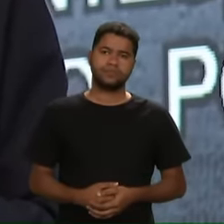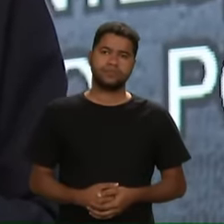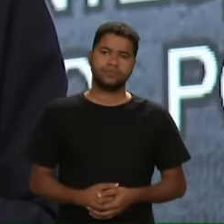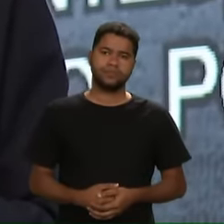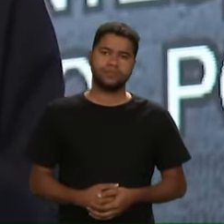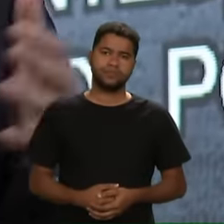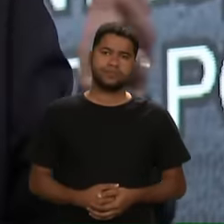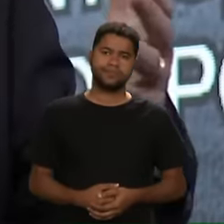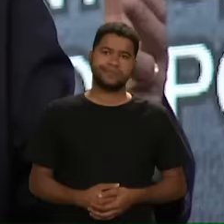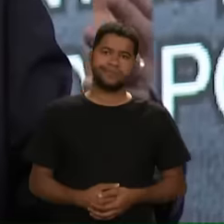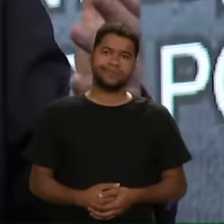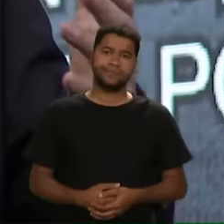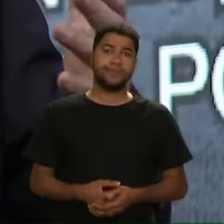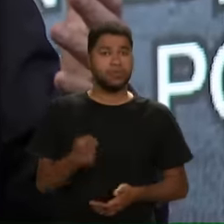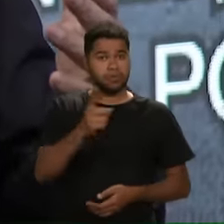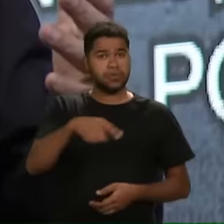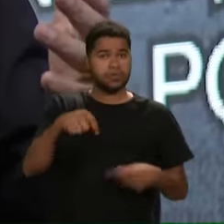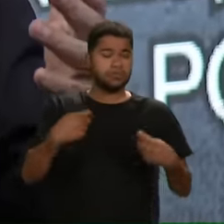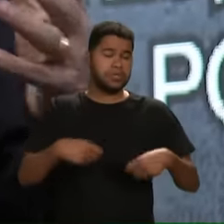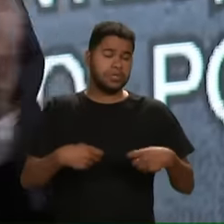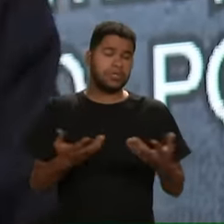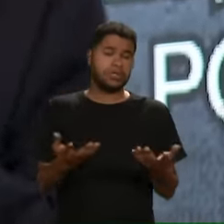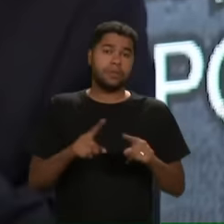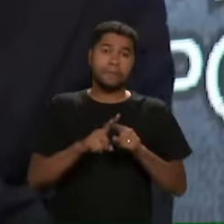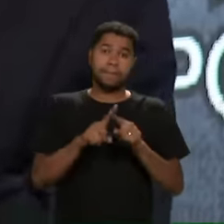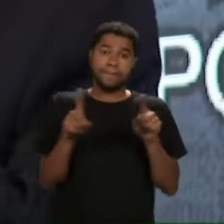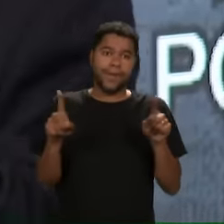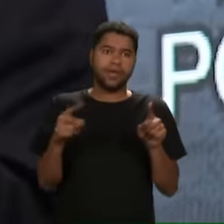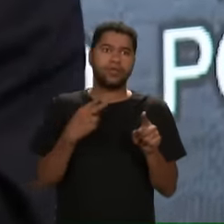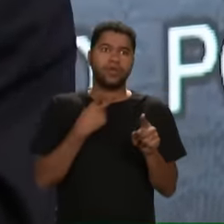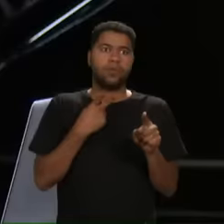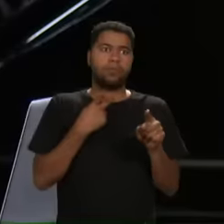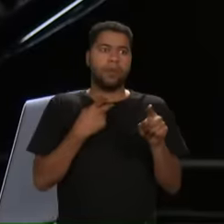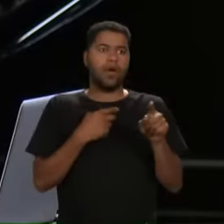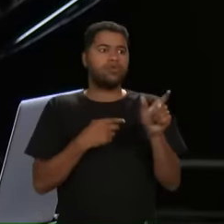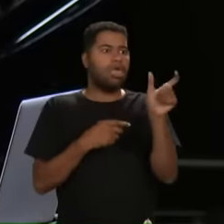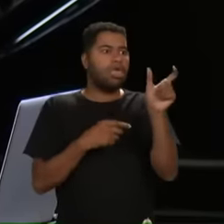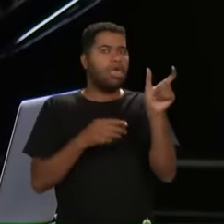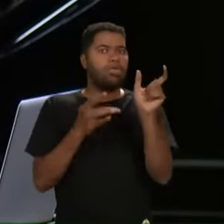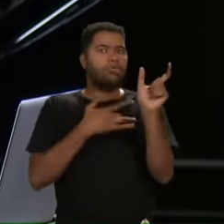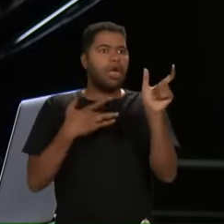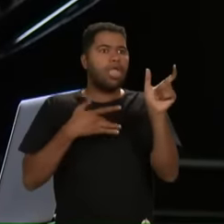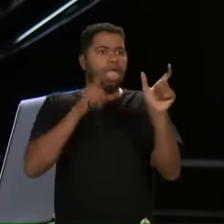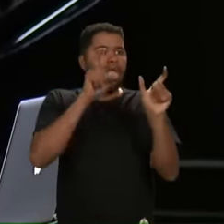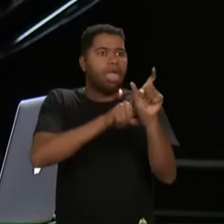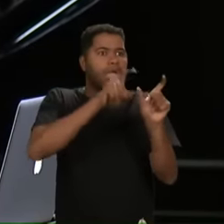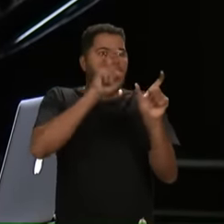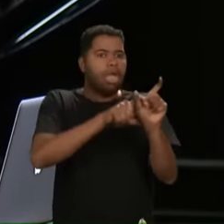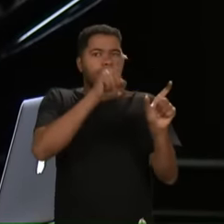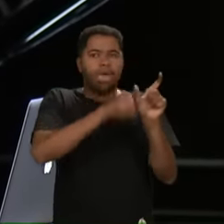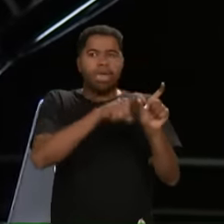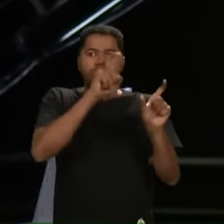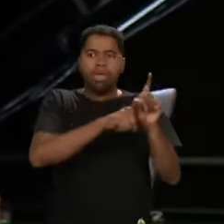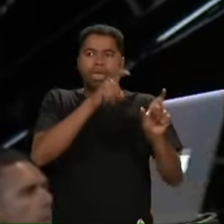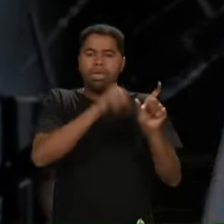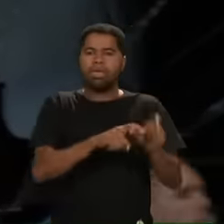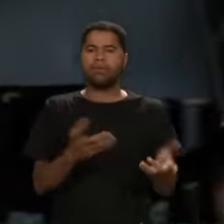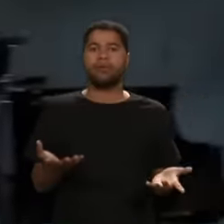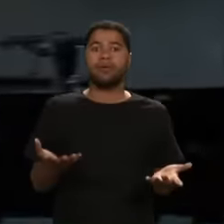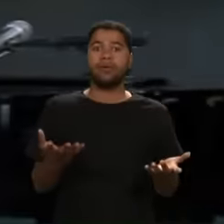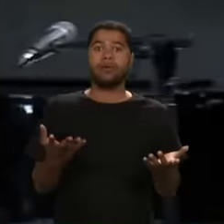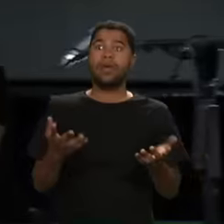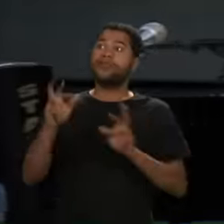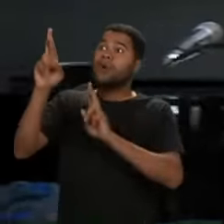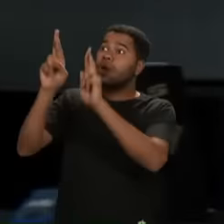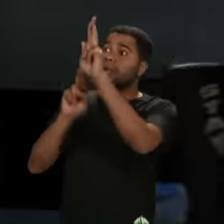Você tem que ter algo Mas você não pode depender só disso É seu relacionamento